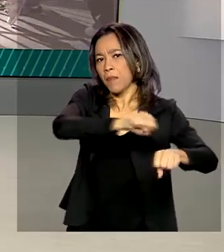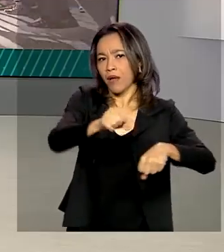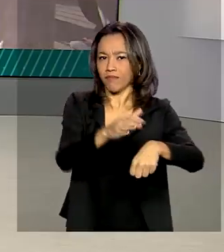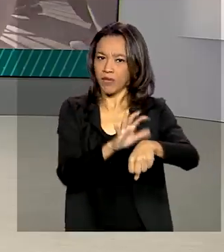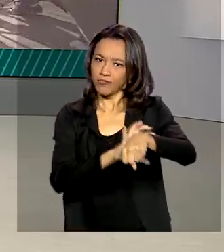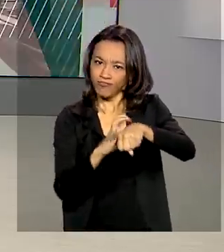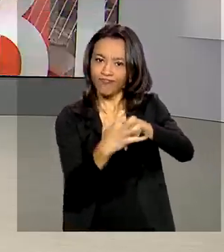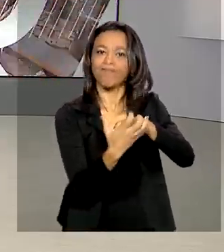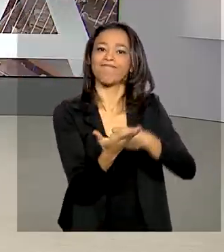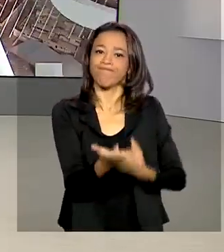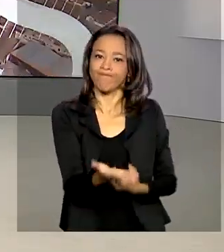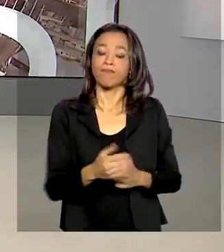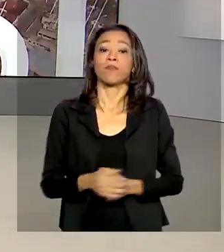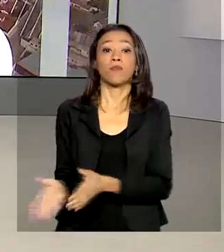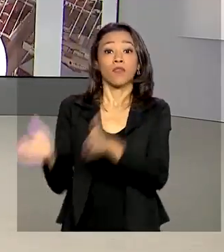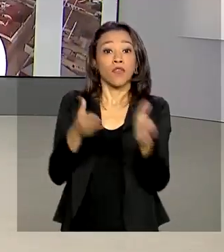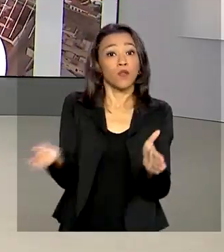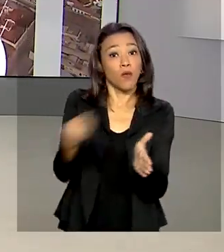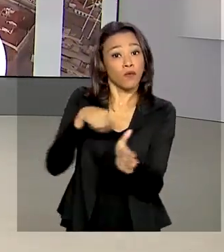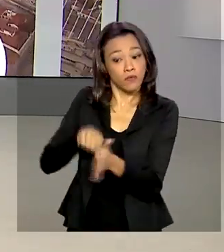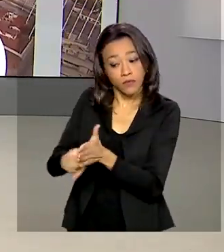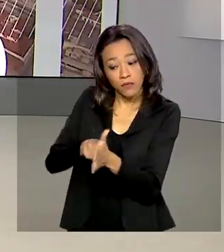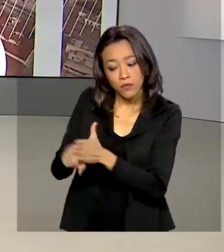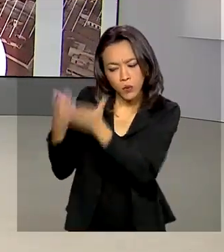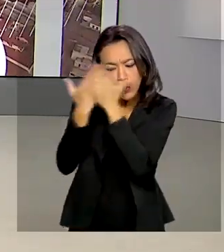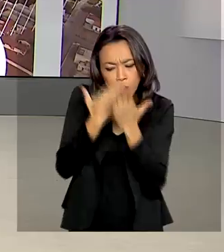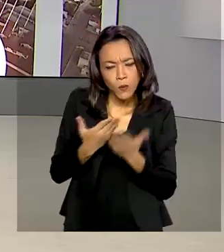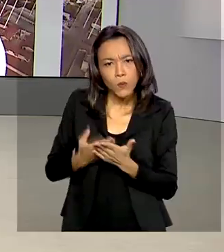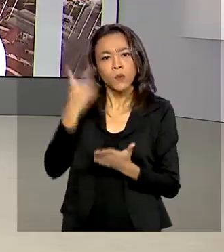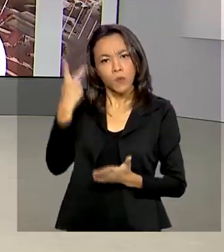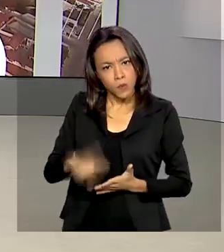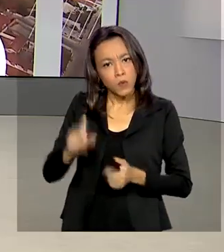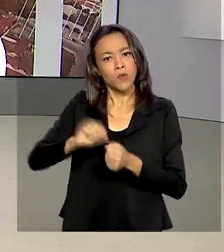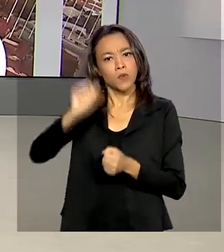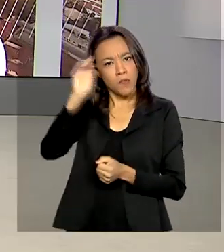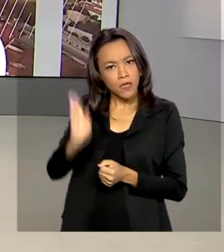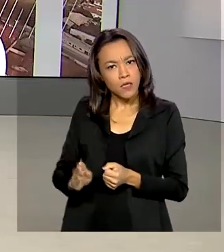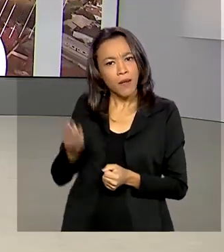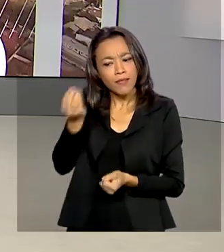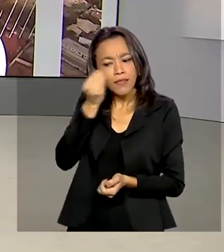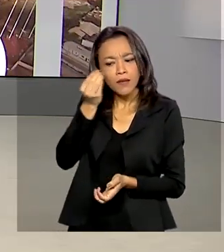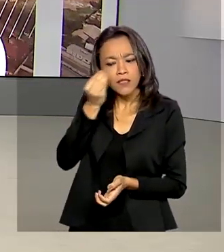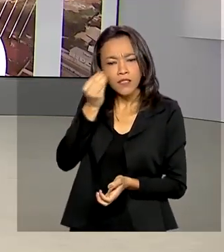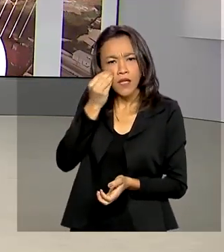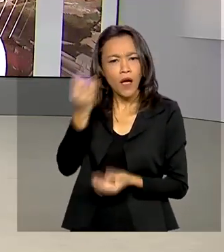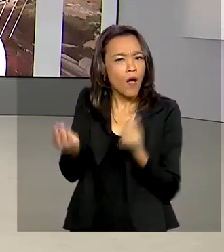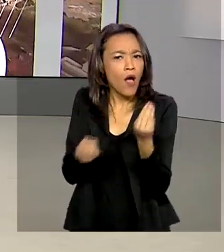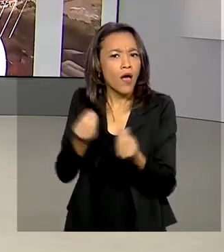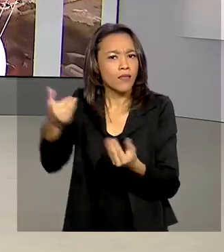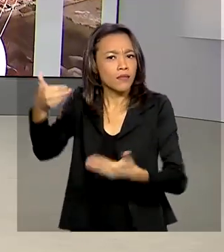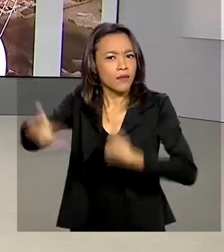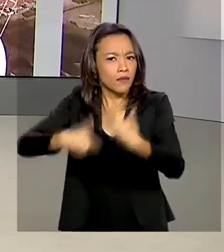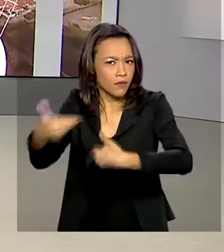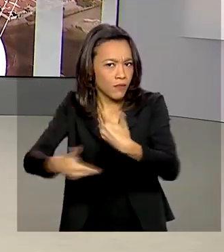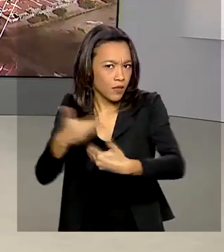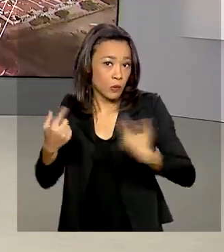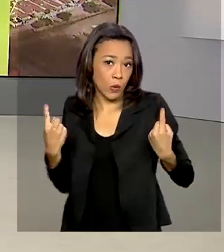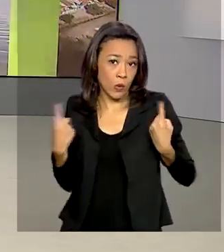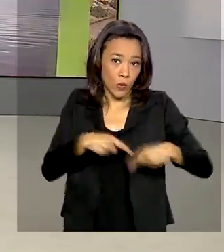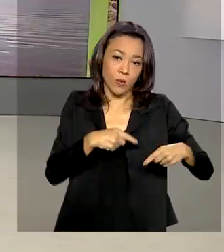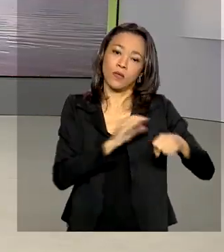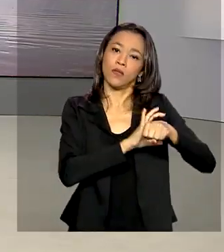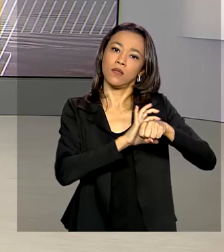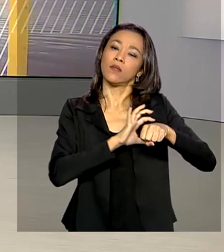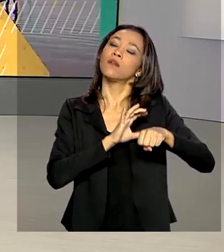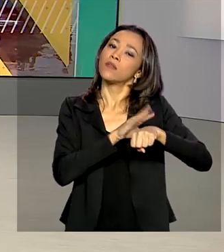E novos estudos estão sendo realizados no país para testar a eficácia de tratamentos contra a doença. Até